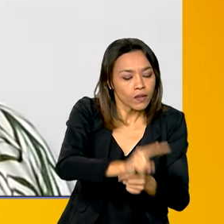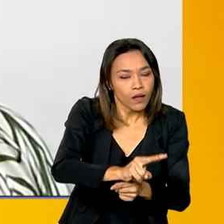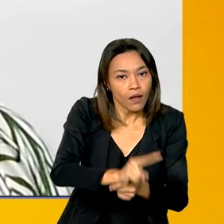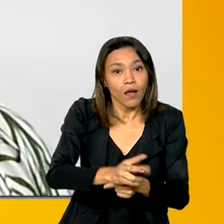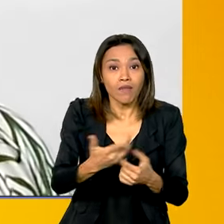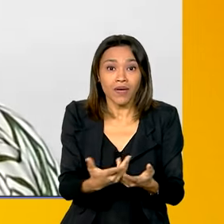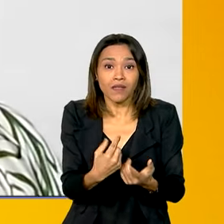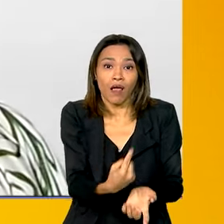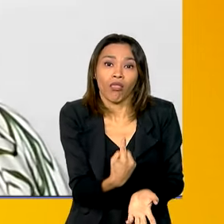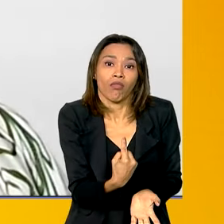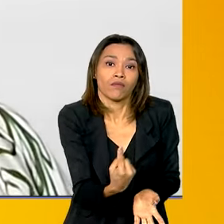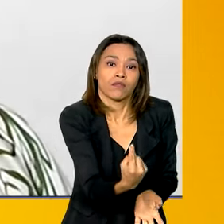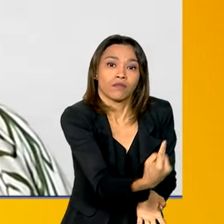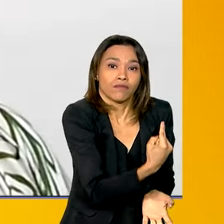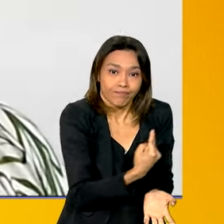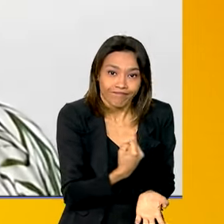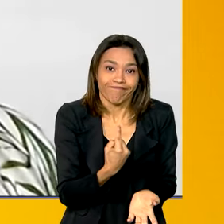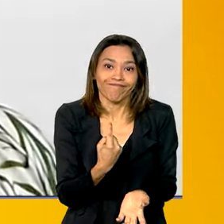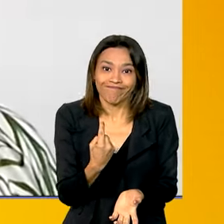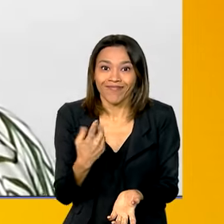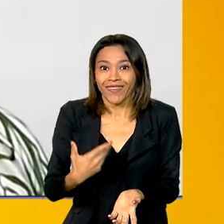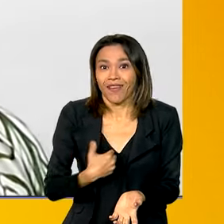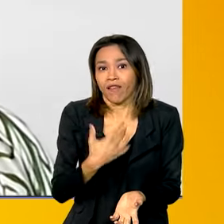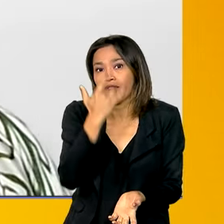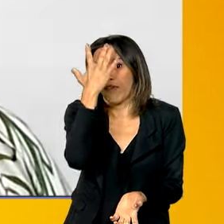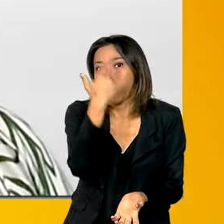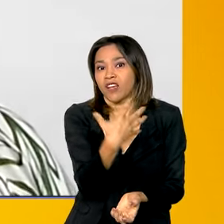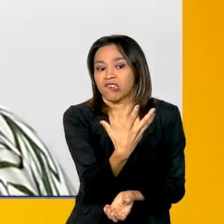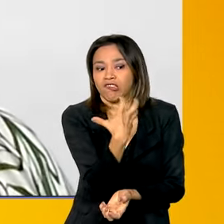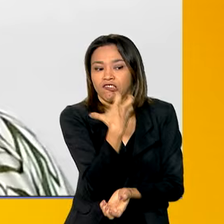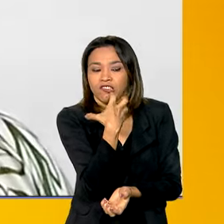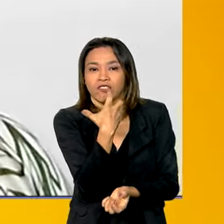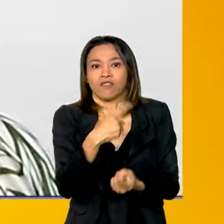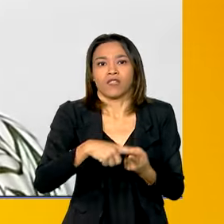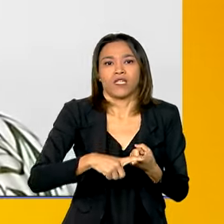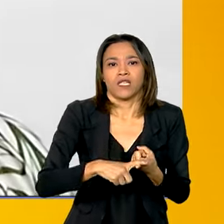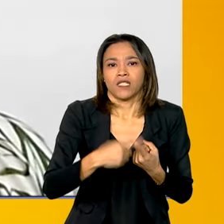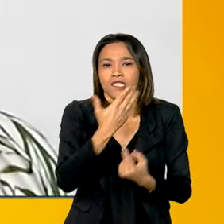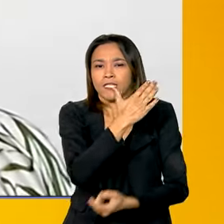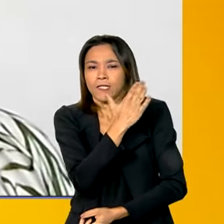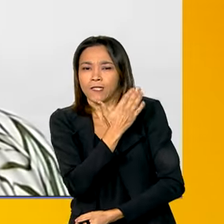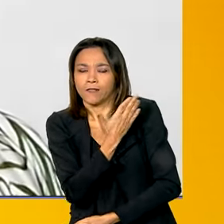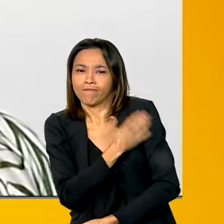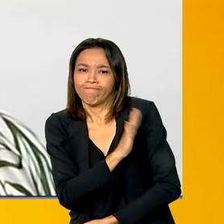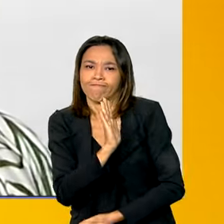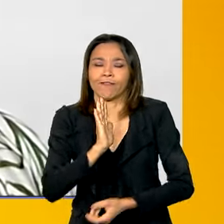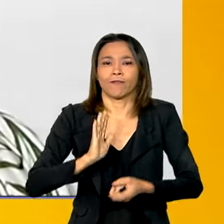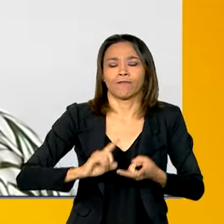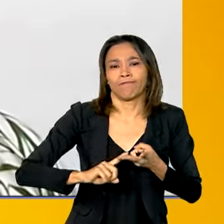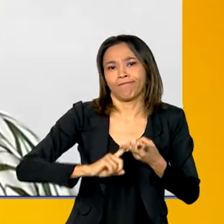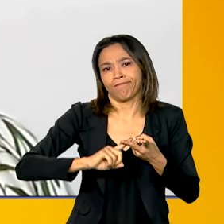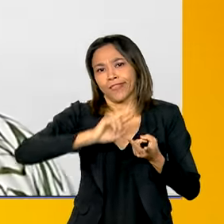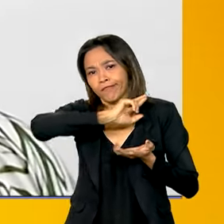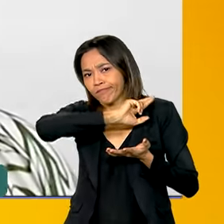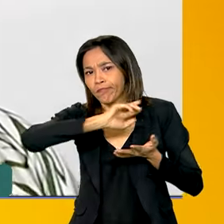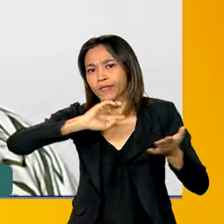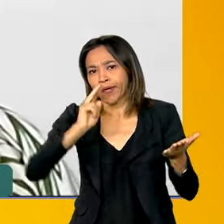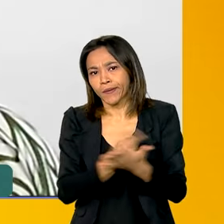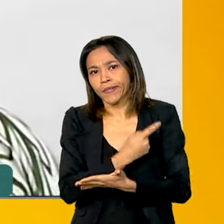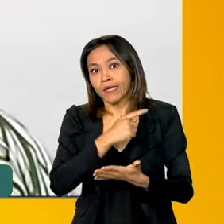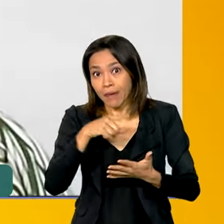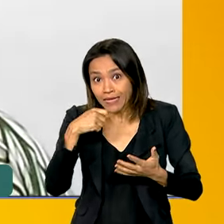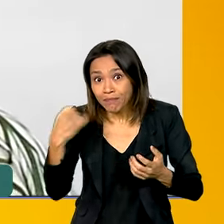isolada. Então, ela é muito mais sujeita à assédio, muito mais sujeita a discriminações. Então, é muito importante que ela tenha esse canal